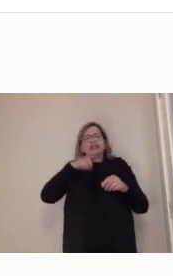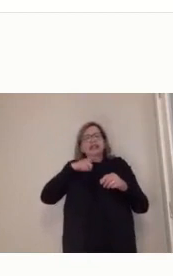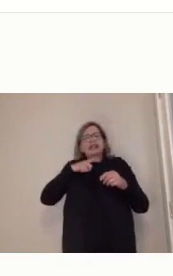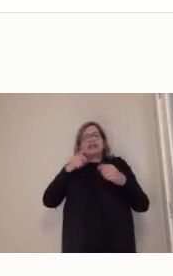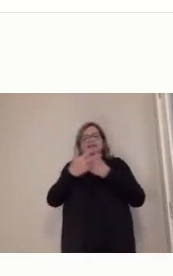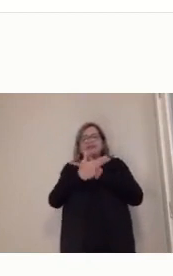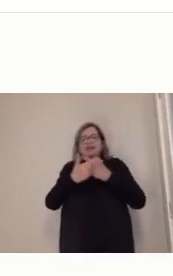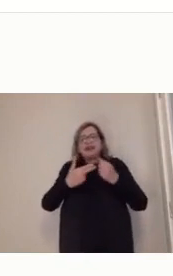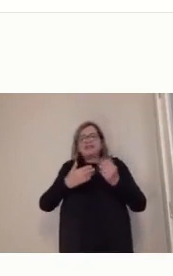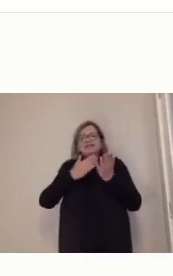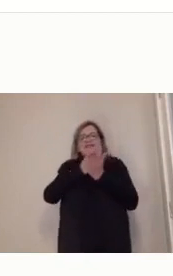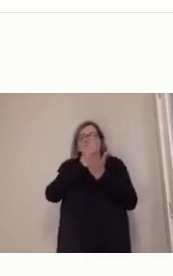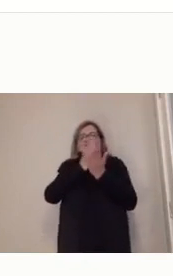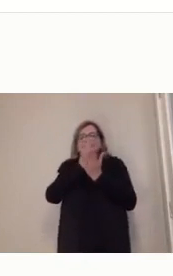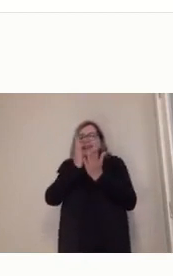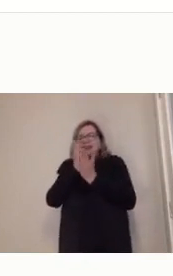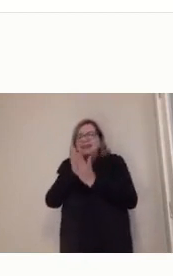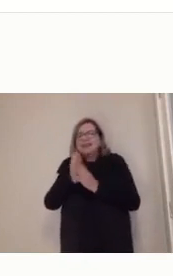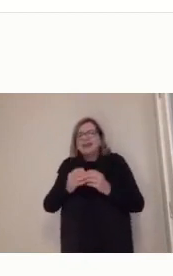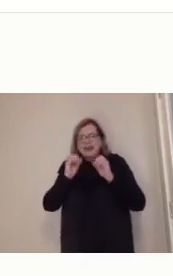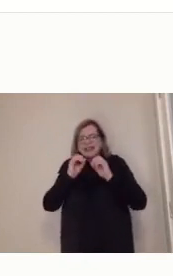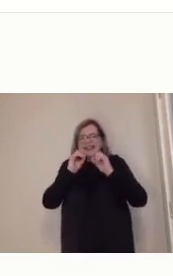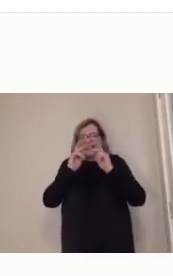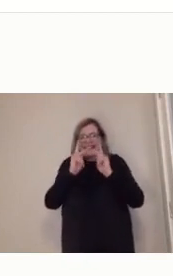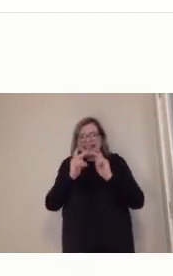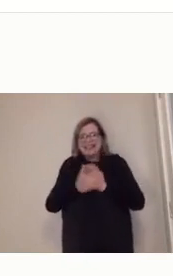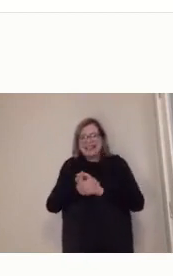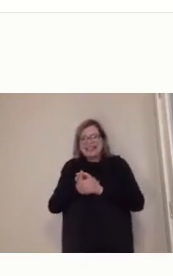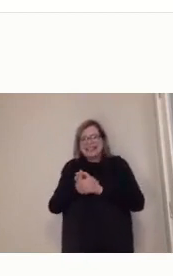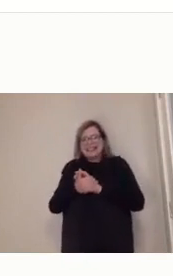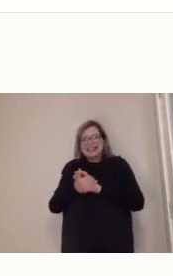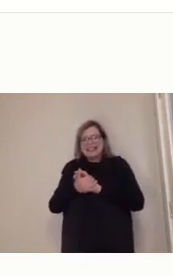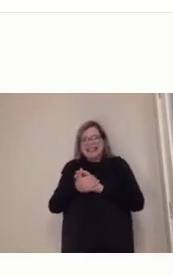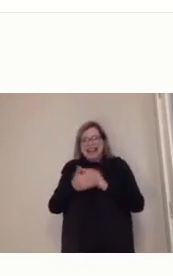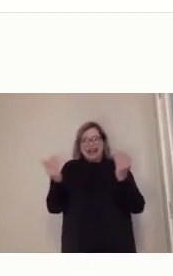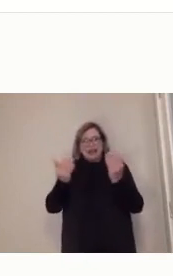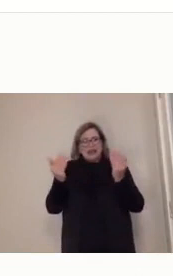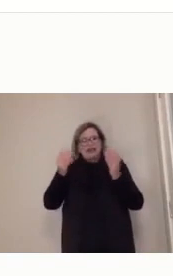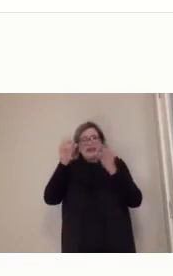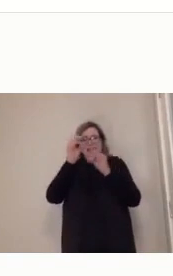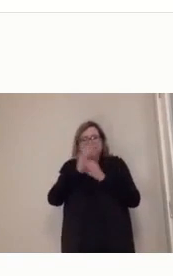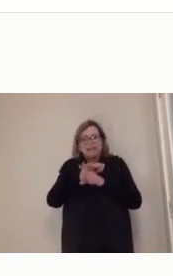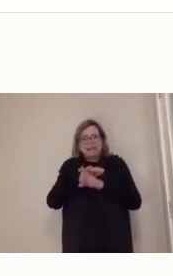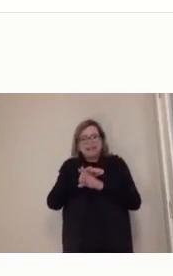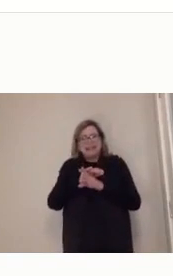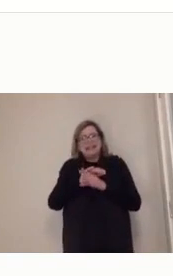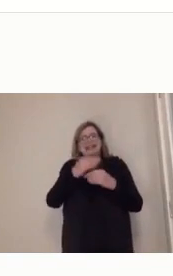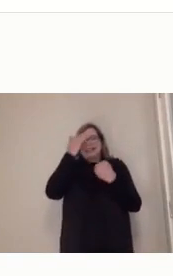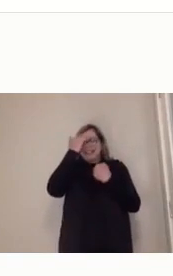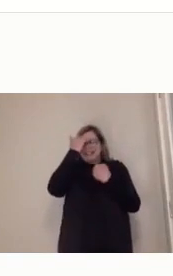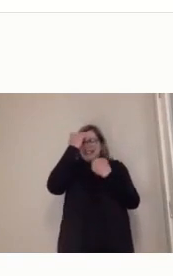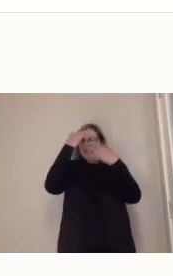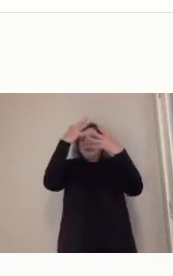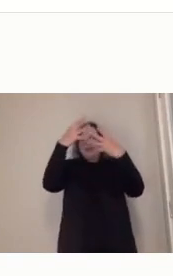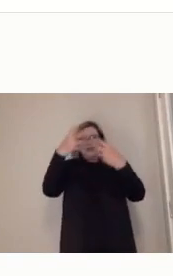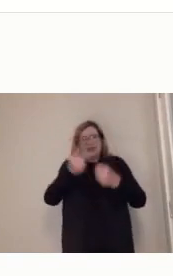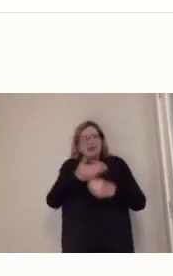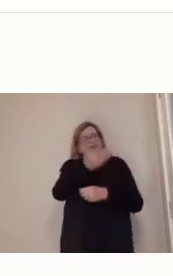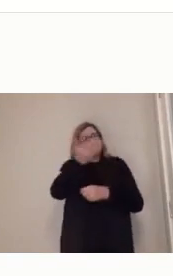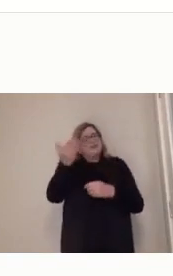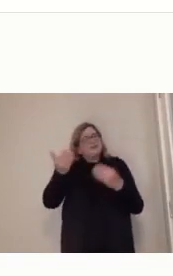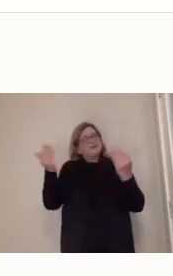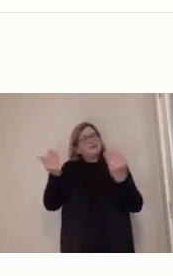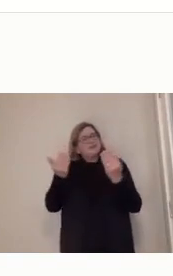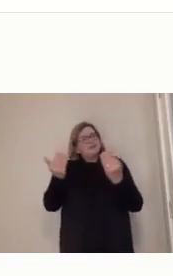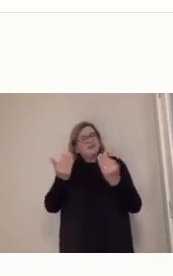grande prazer. Também não vi, falo demais, né? Nem vi a hora passar. Acho que cansei a Ana Paula. Ana, agradeço imensamente você